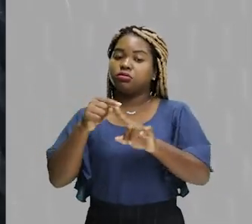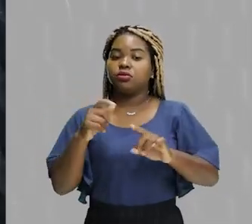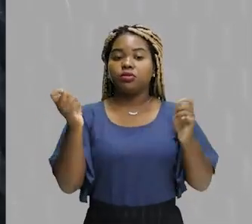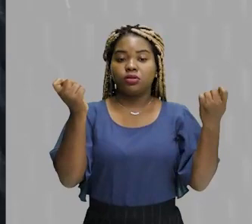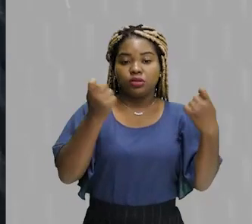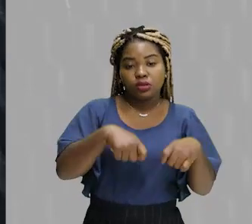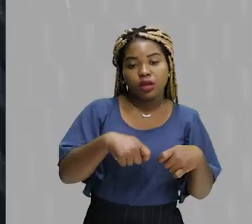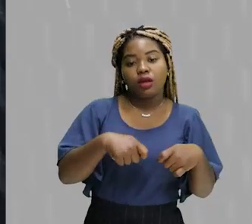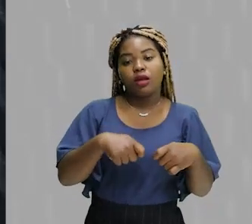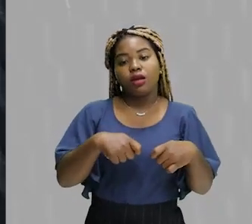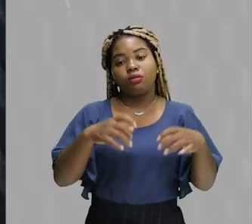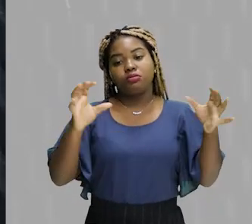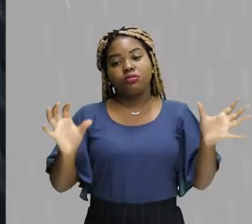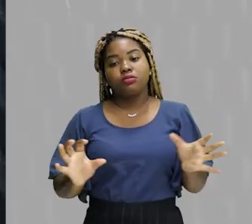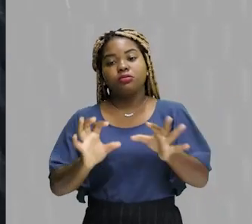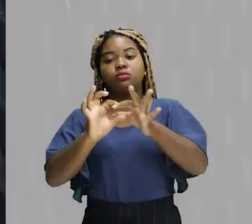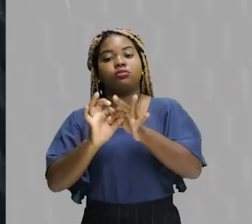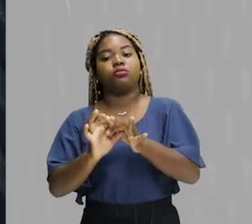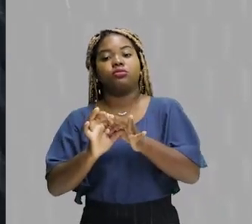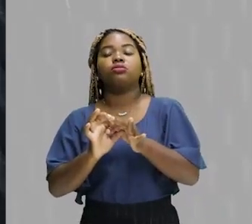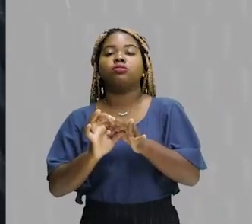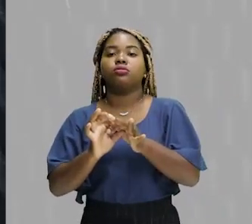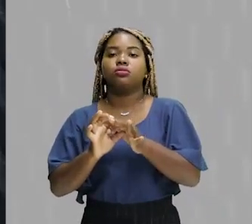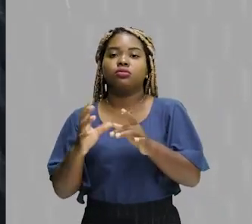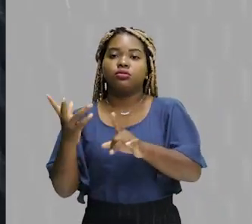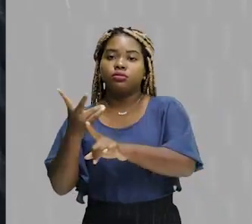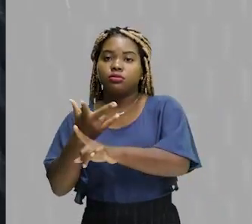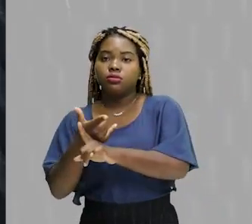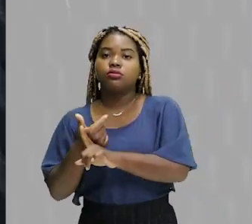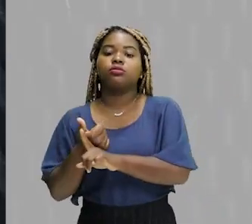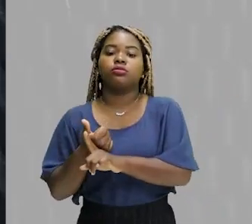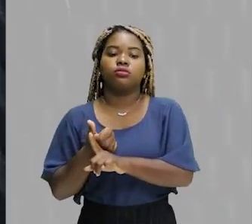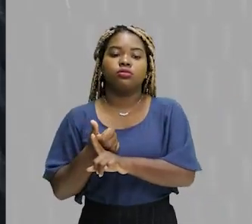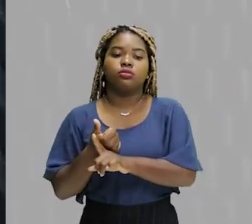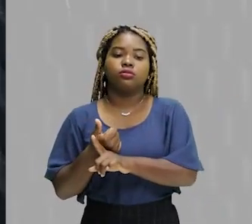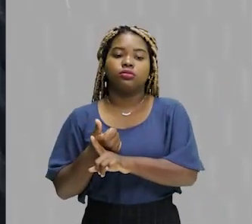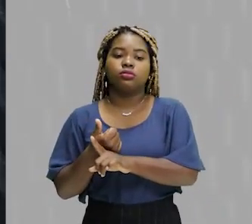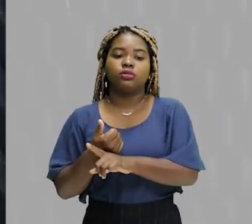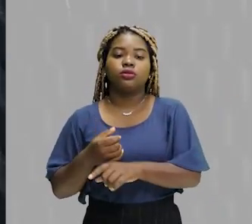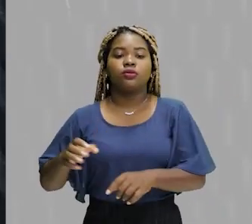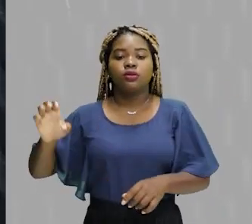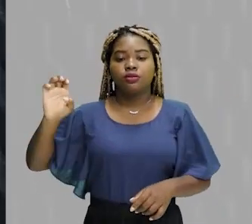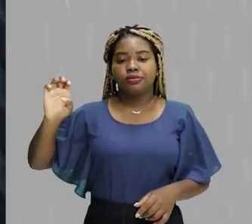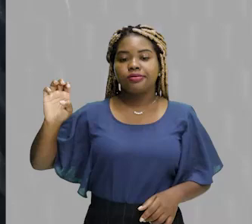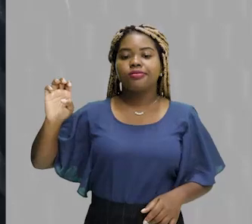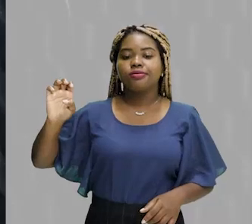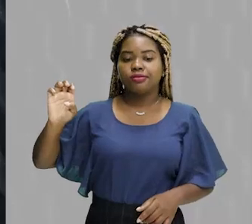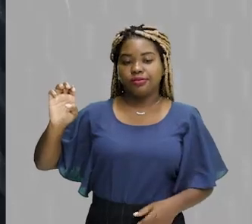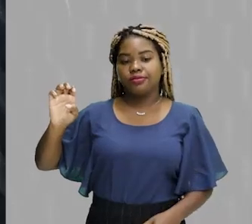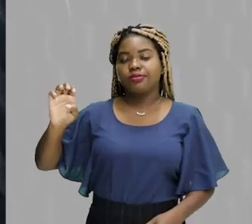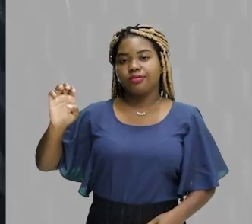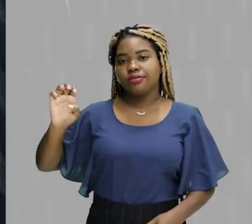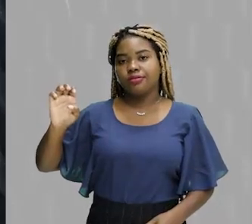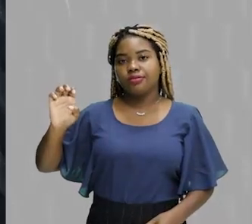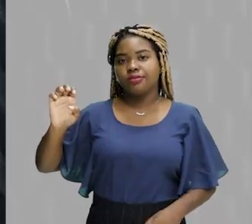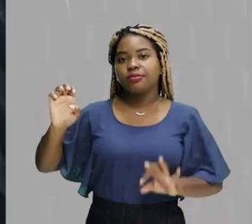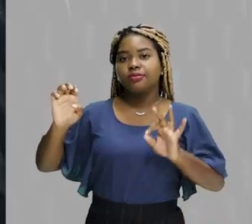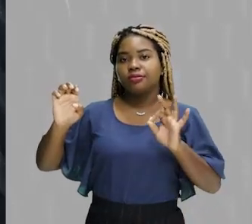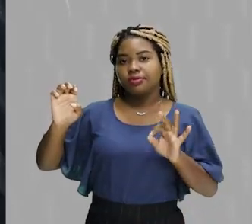estar dentro do contexto sobre a interpretação da arte e da estética, só nos resta marcar a letra E que todas as alternativas acima estão corretas.